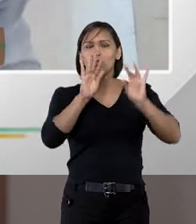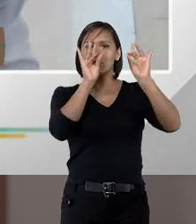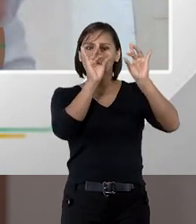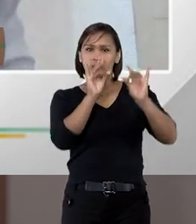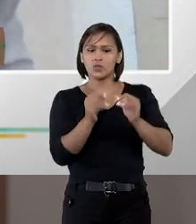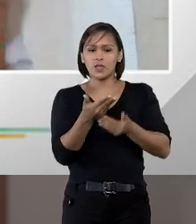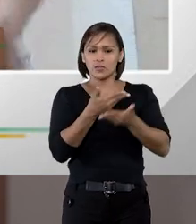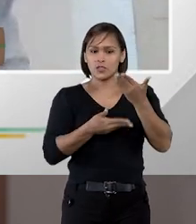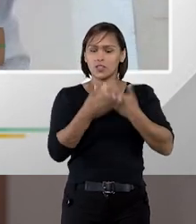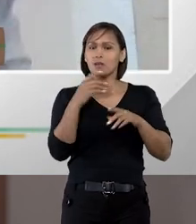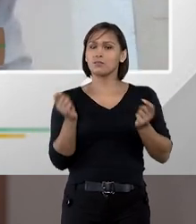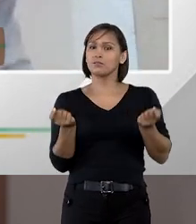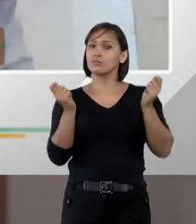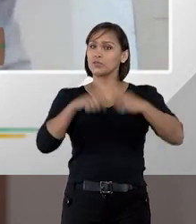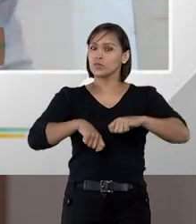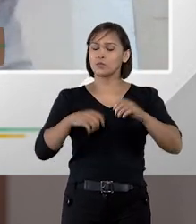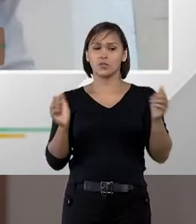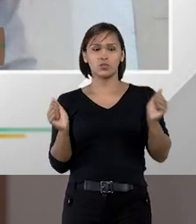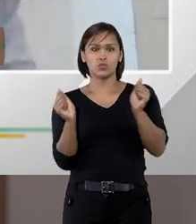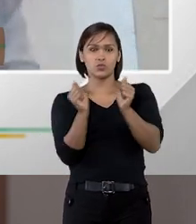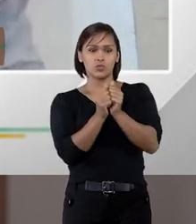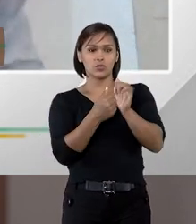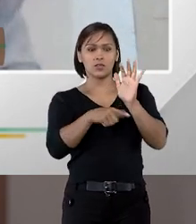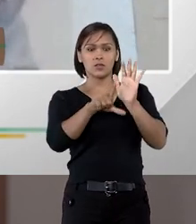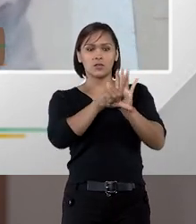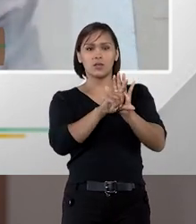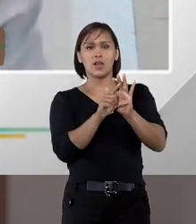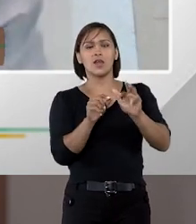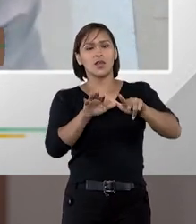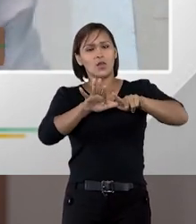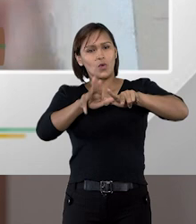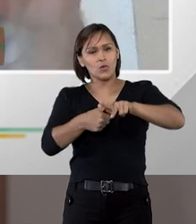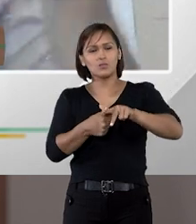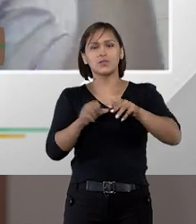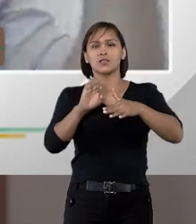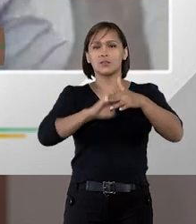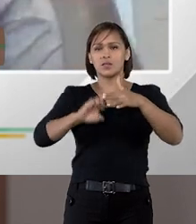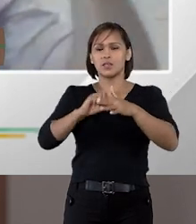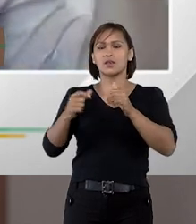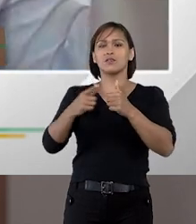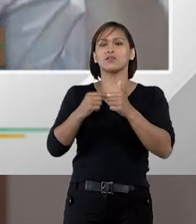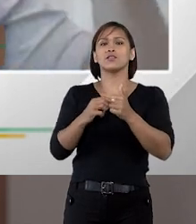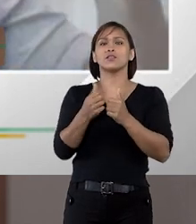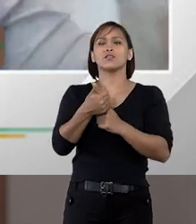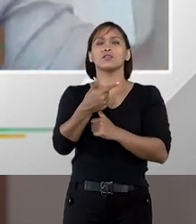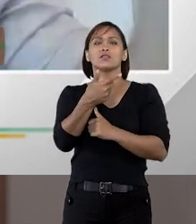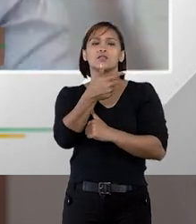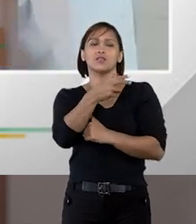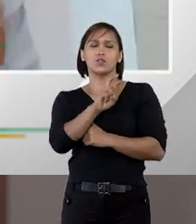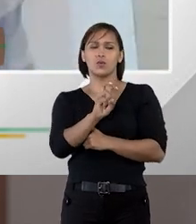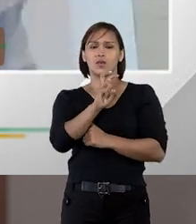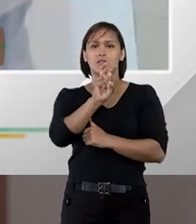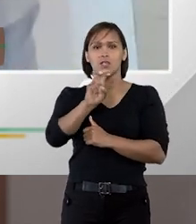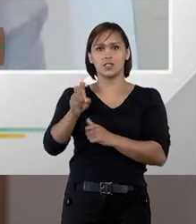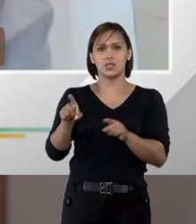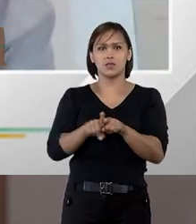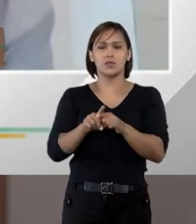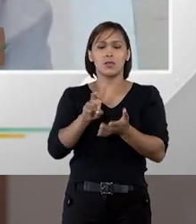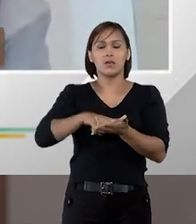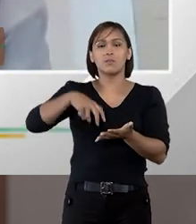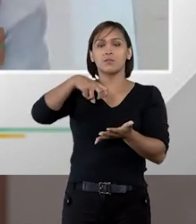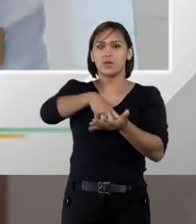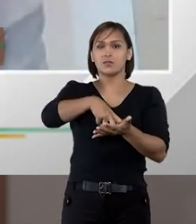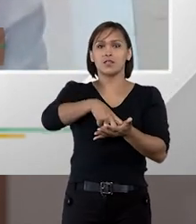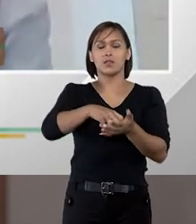cuidado de gerar a possibilidade de junção com a lei anticorrupção empresarial lá nos artigos 155 em diante ao prever